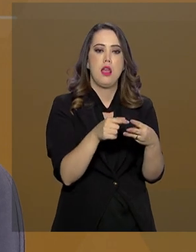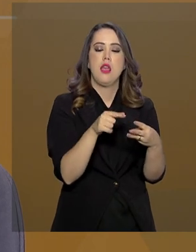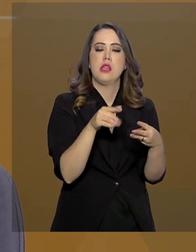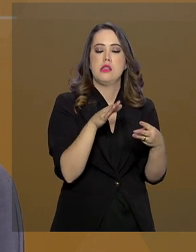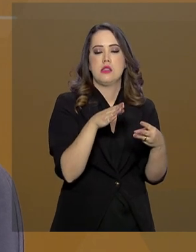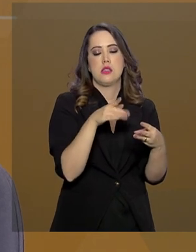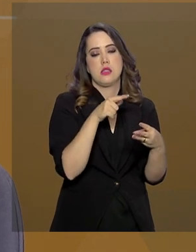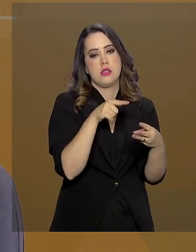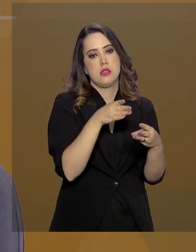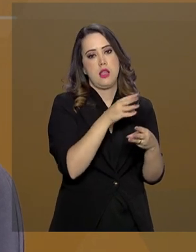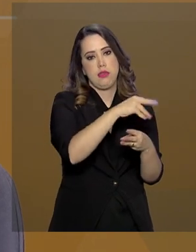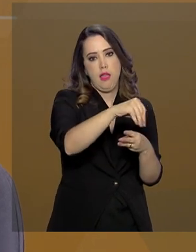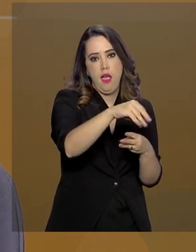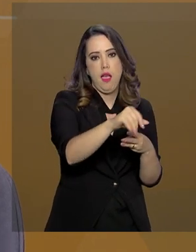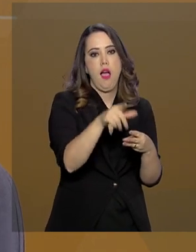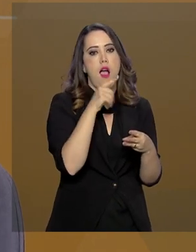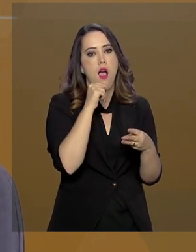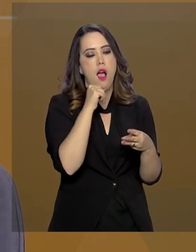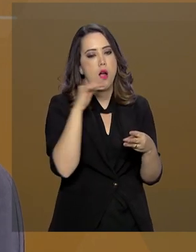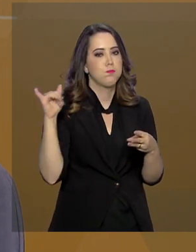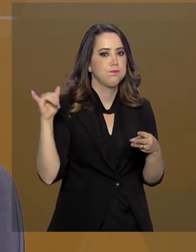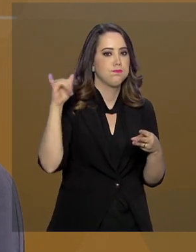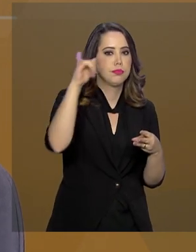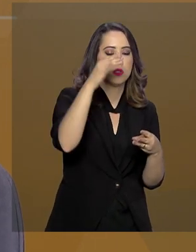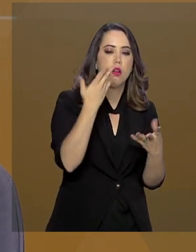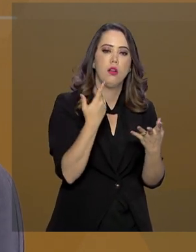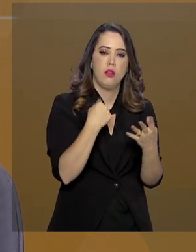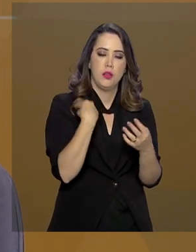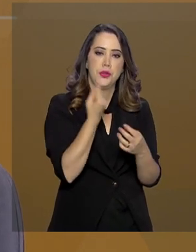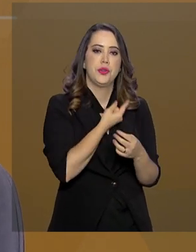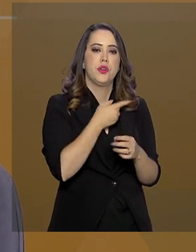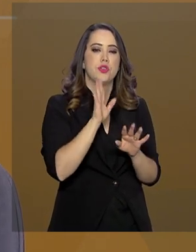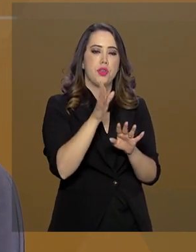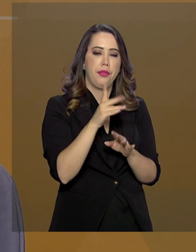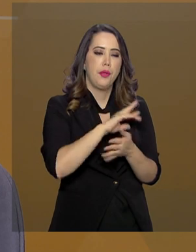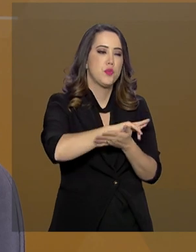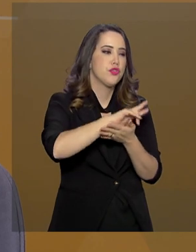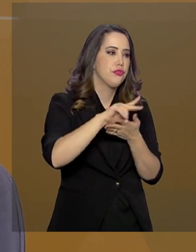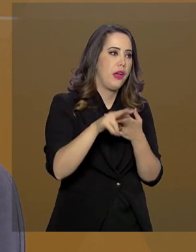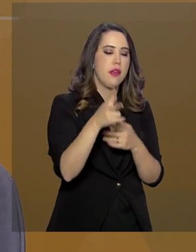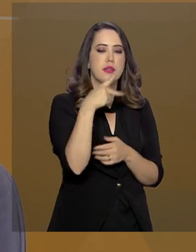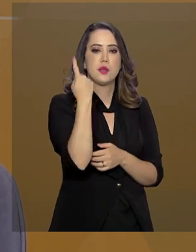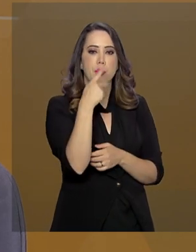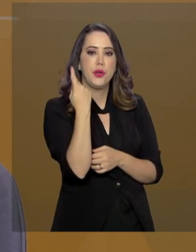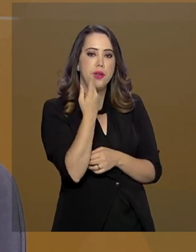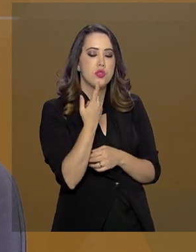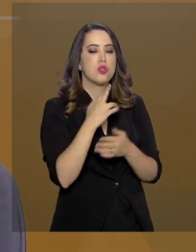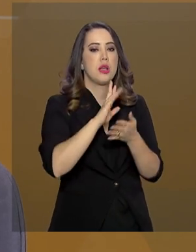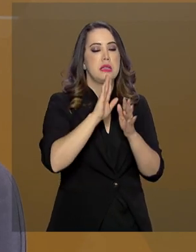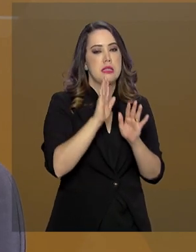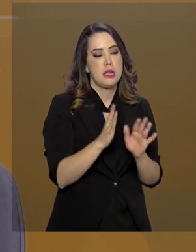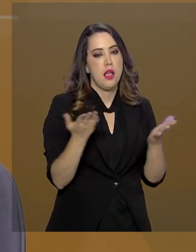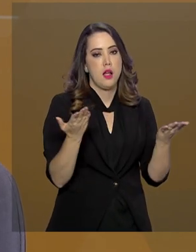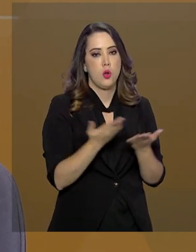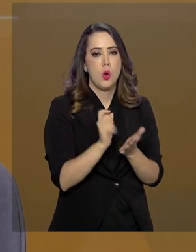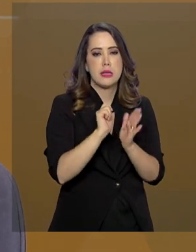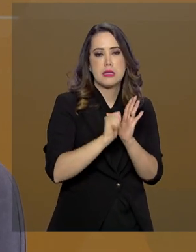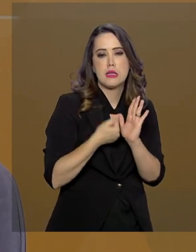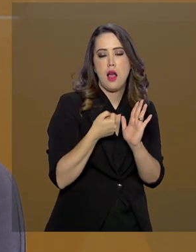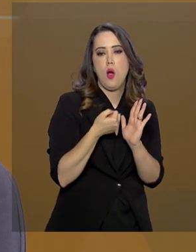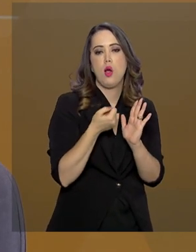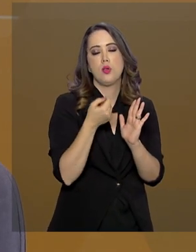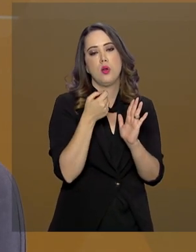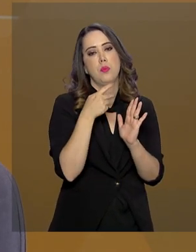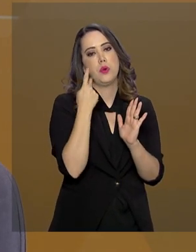Nós já temos no Brasil uma Política Nacional de Segurança Pública, uma Política Nacional de Inteligência, uma Política Nacional de Defesa e, recentemente, foi assinada a Política